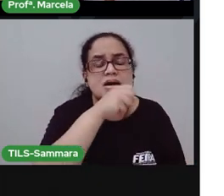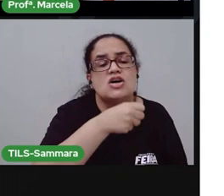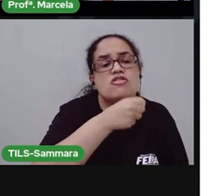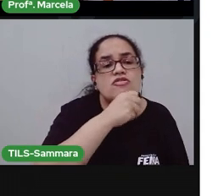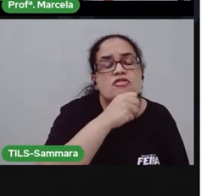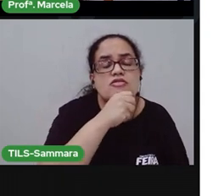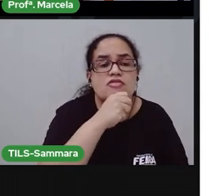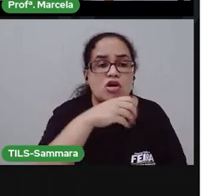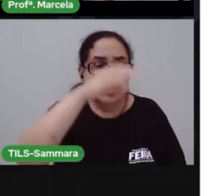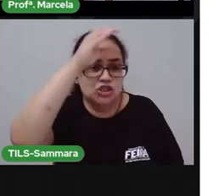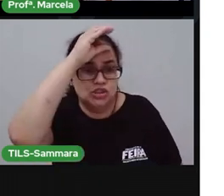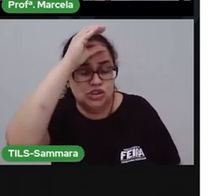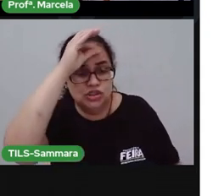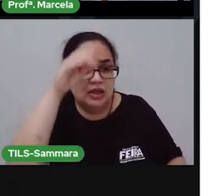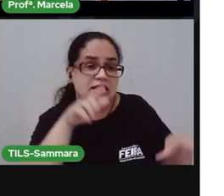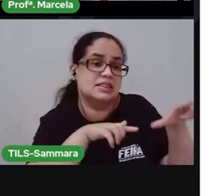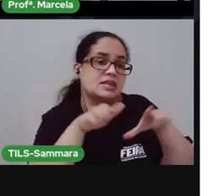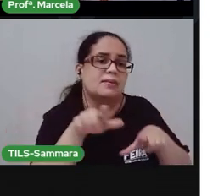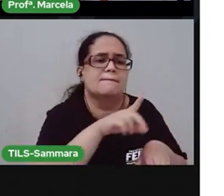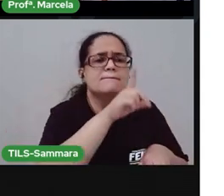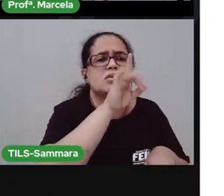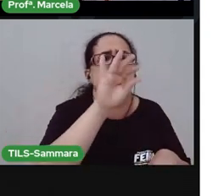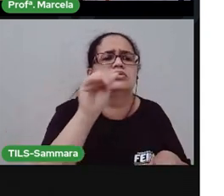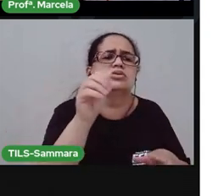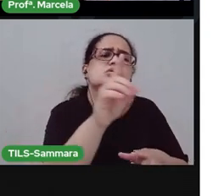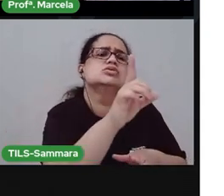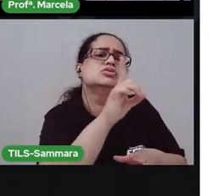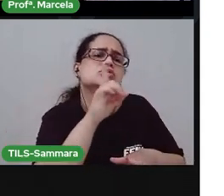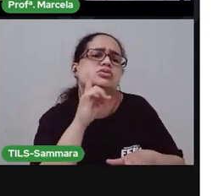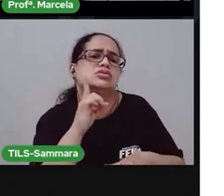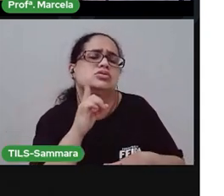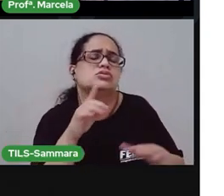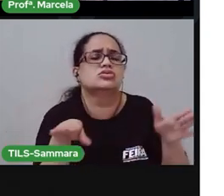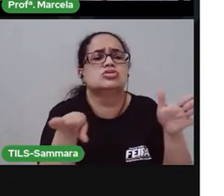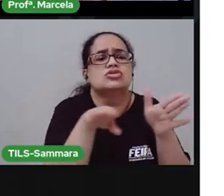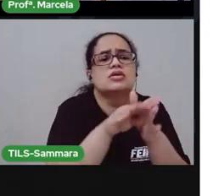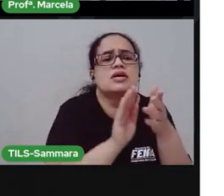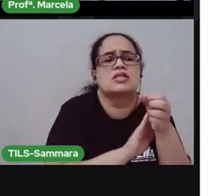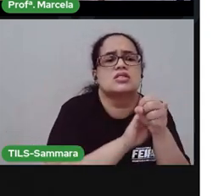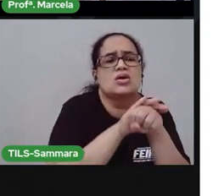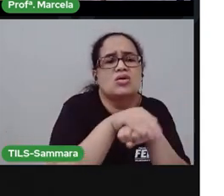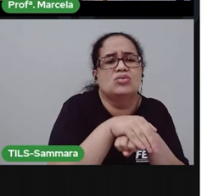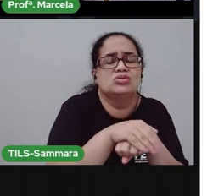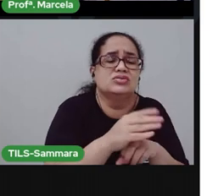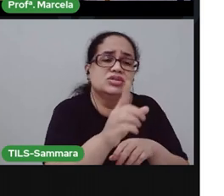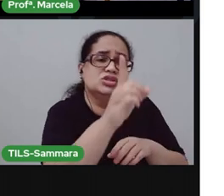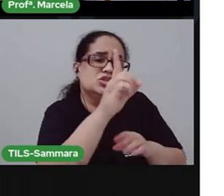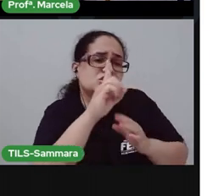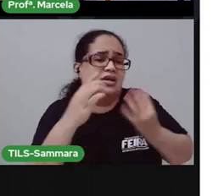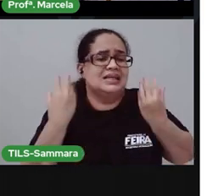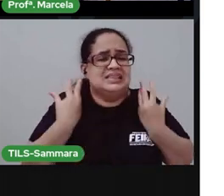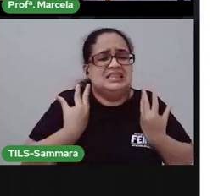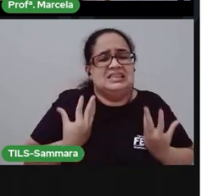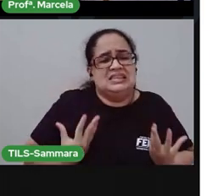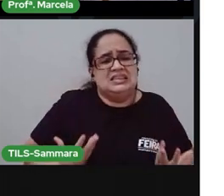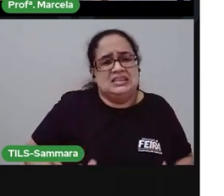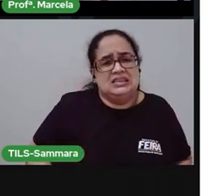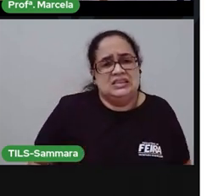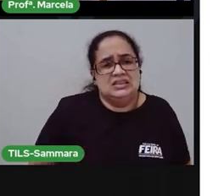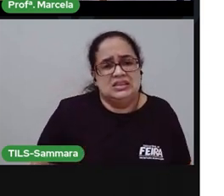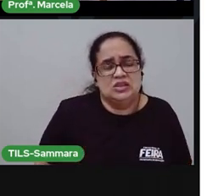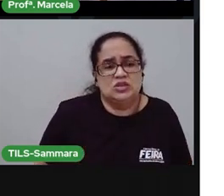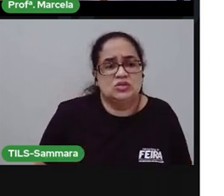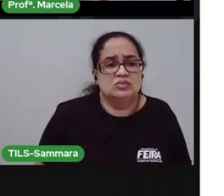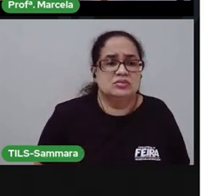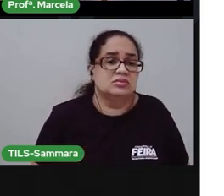trabalhe durante o dia, e aí você só chega em casa à noite, às vezes chega cansada, cansado, não consegue te dar